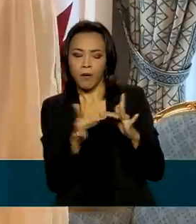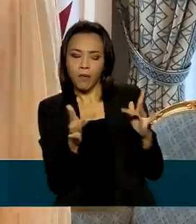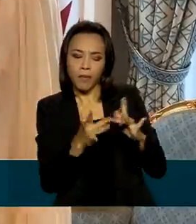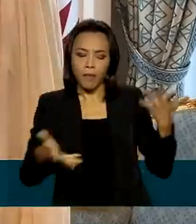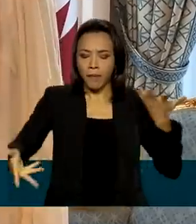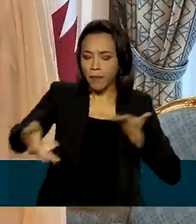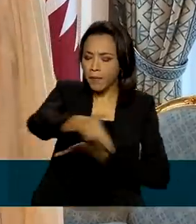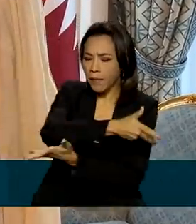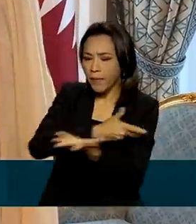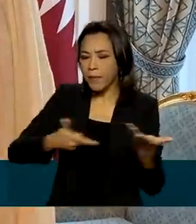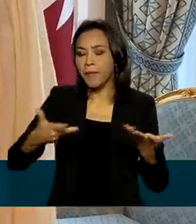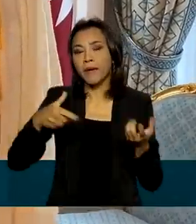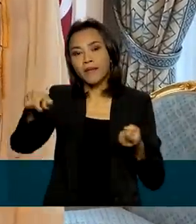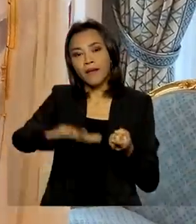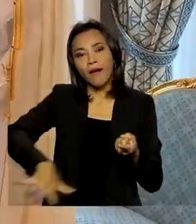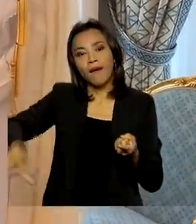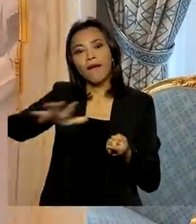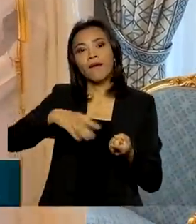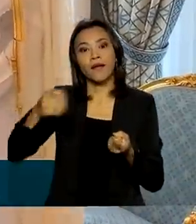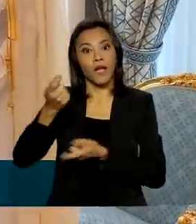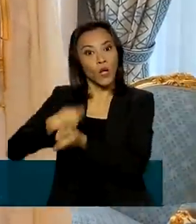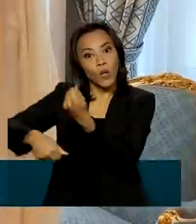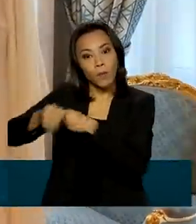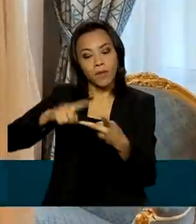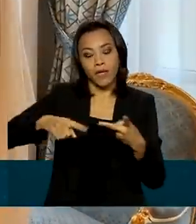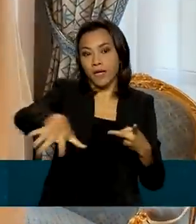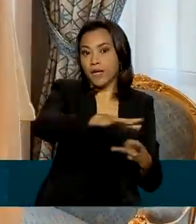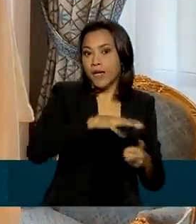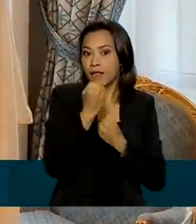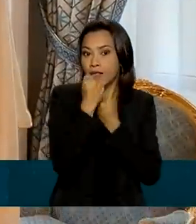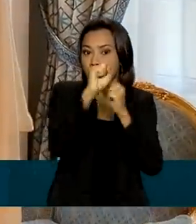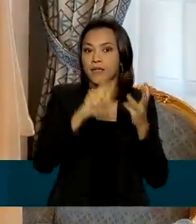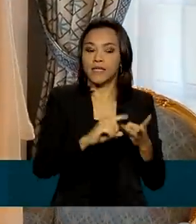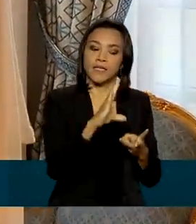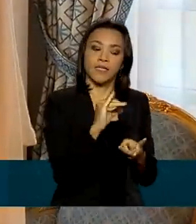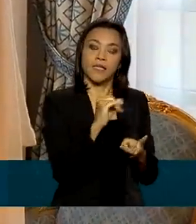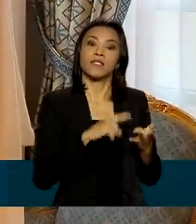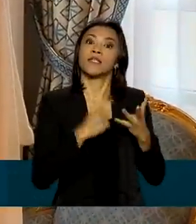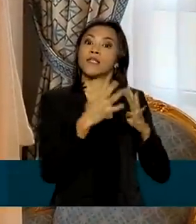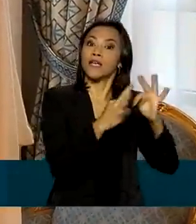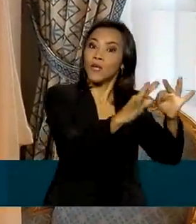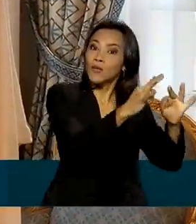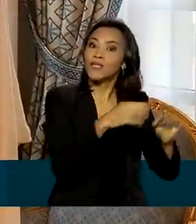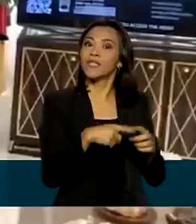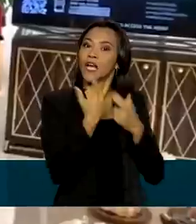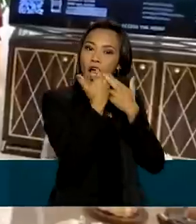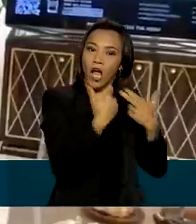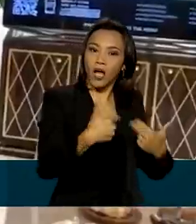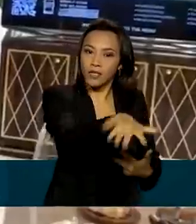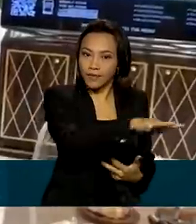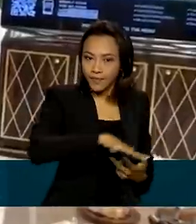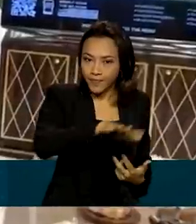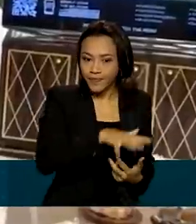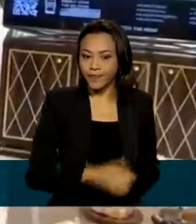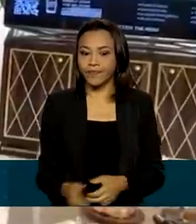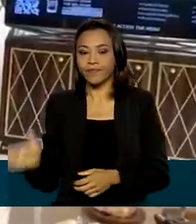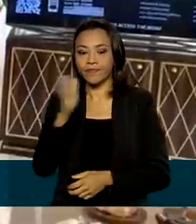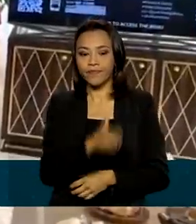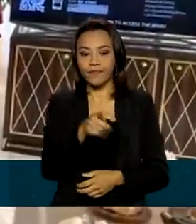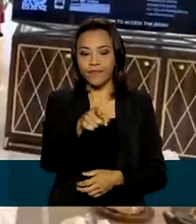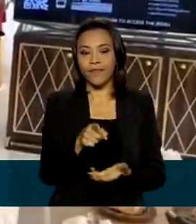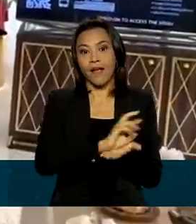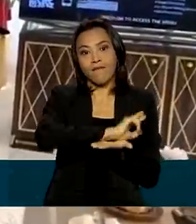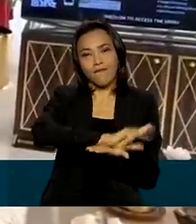negócios nas áreas de economia, defesa, ciência, tecnologia, energia e inovação. Muitos acordos assinados.